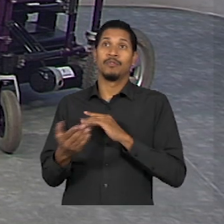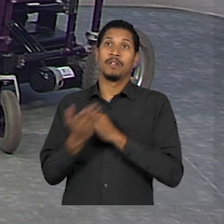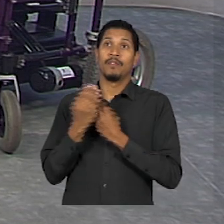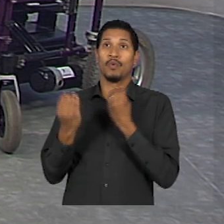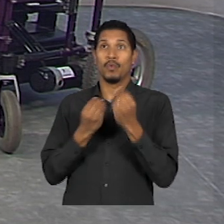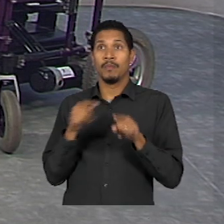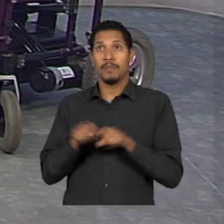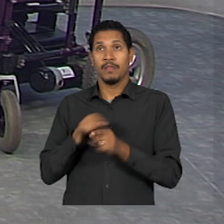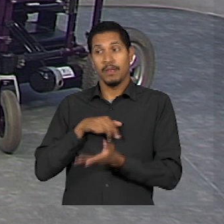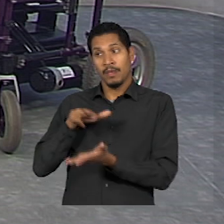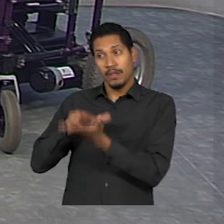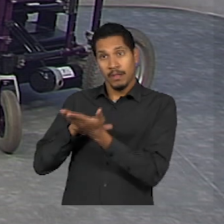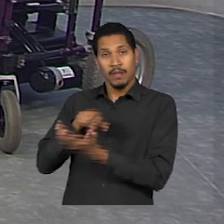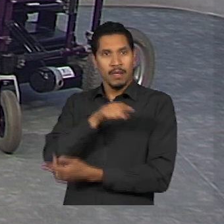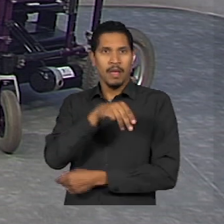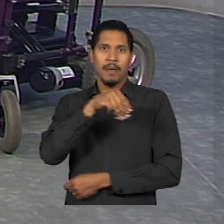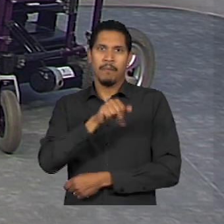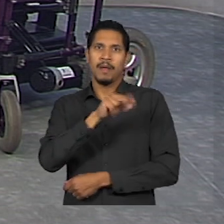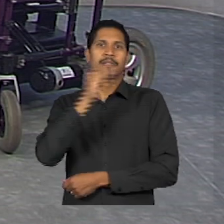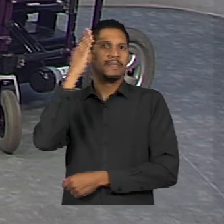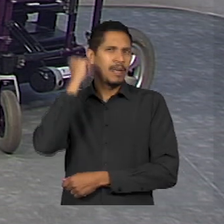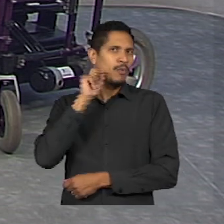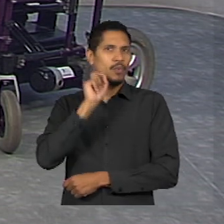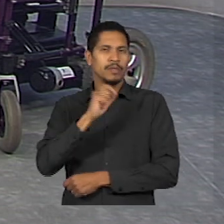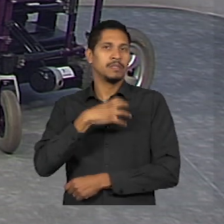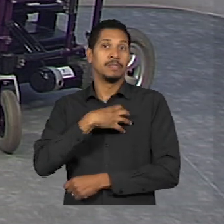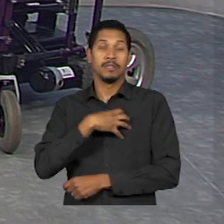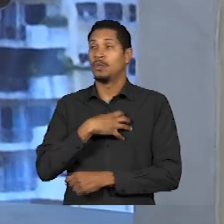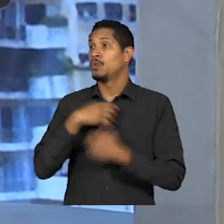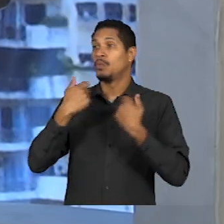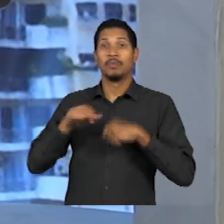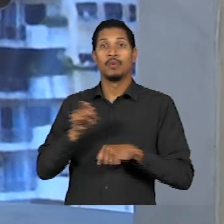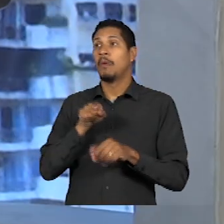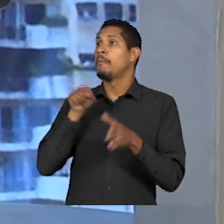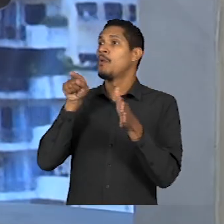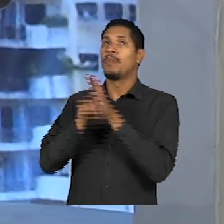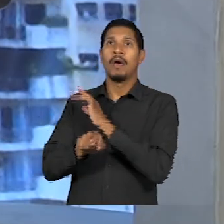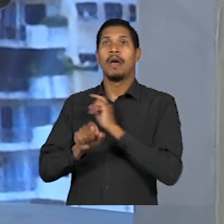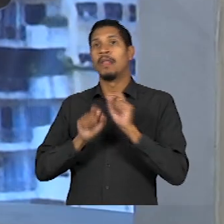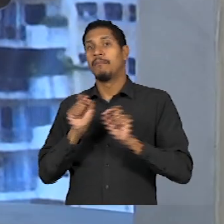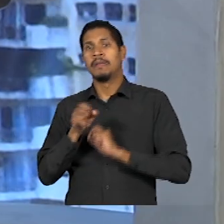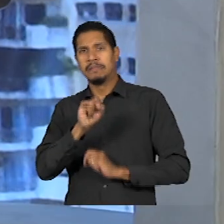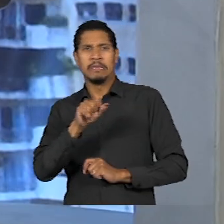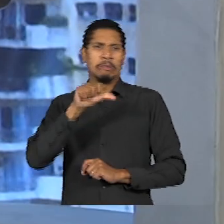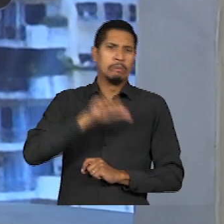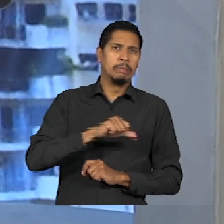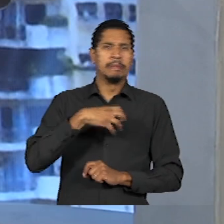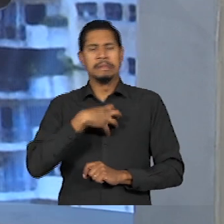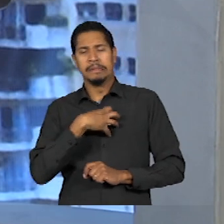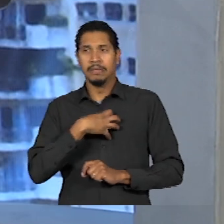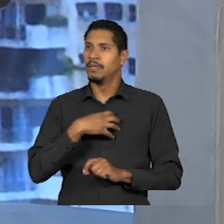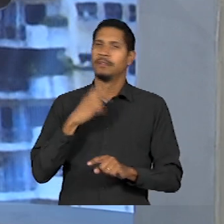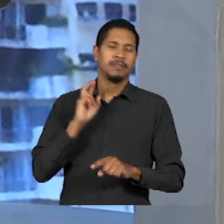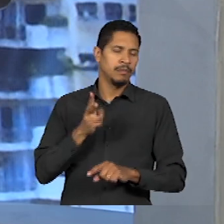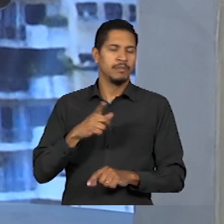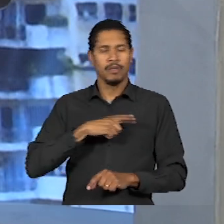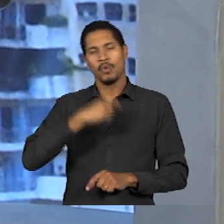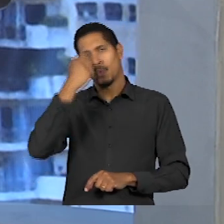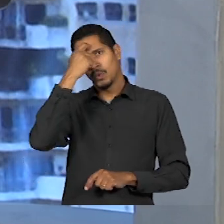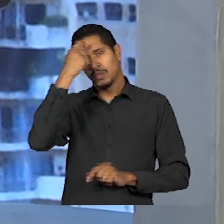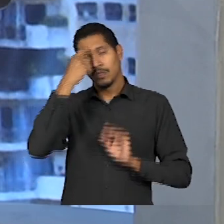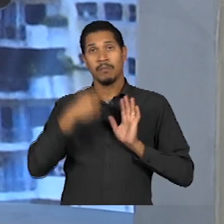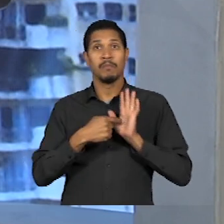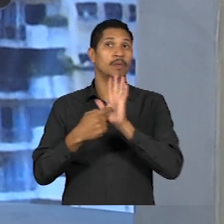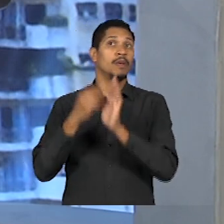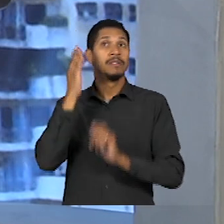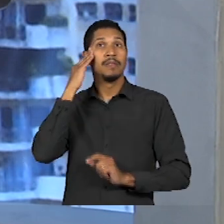Ela falava, não, a Mari sabe o ela está passando. Ela nunca precisou me perguntar quando eu estava ruim ou algo do tipo, porque eu sempre tive essa consciência, porque eu